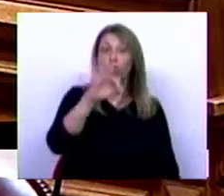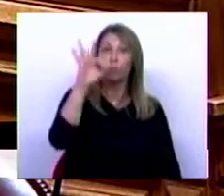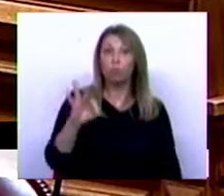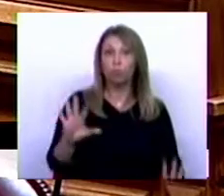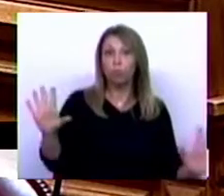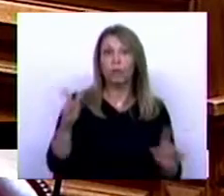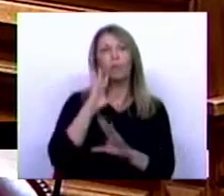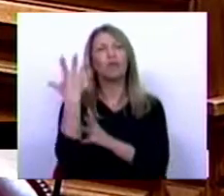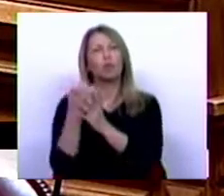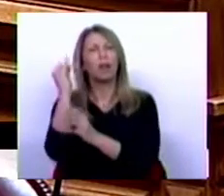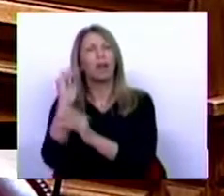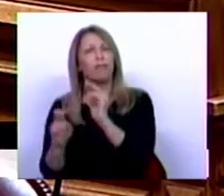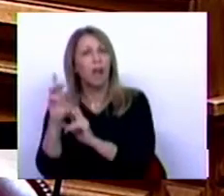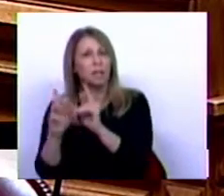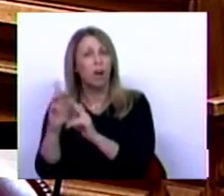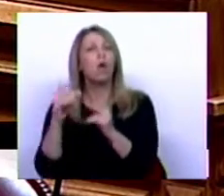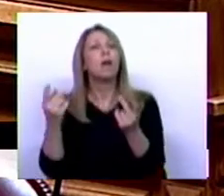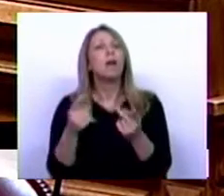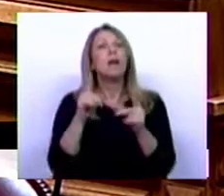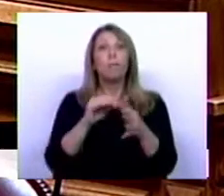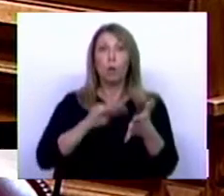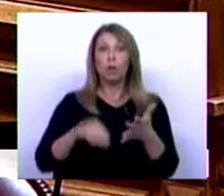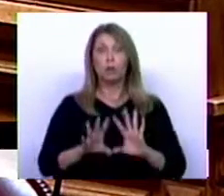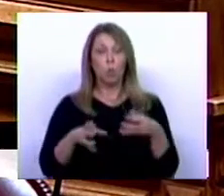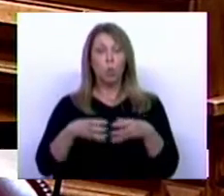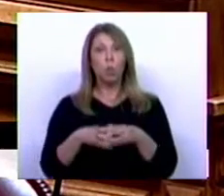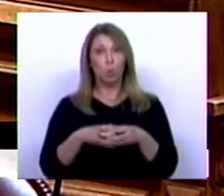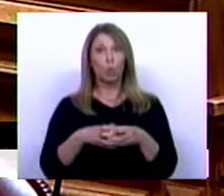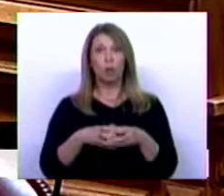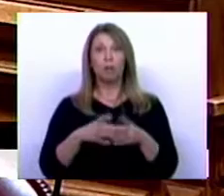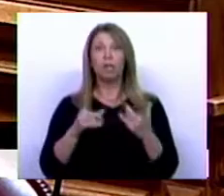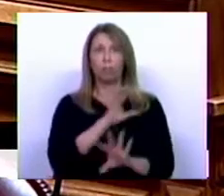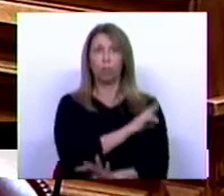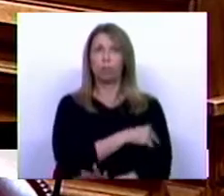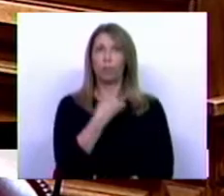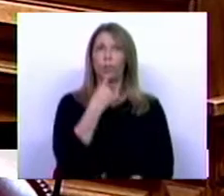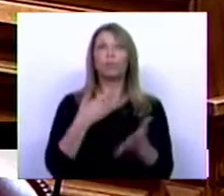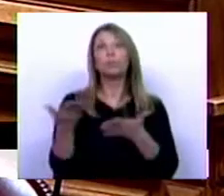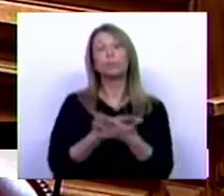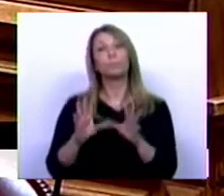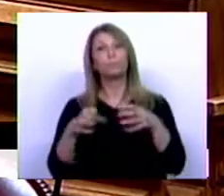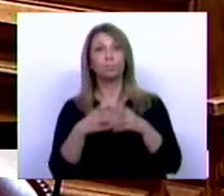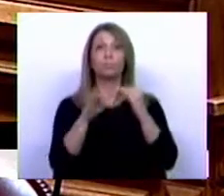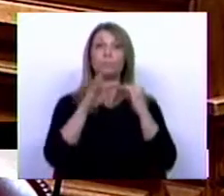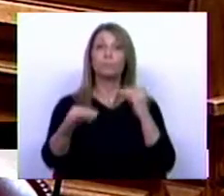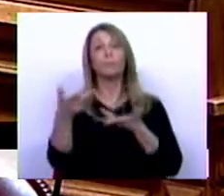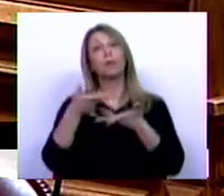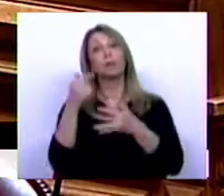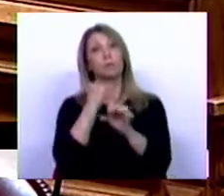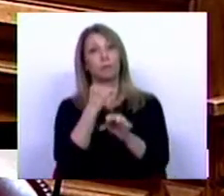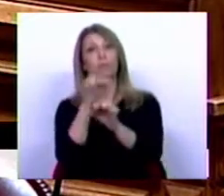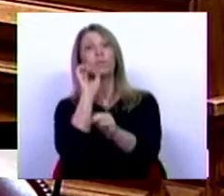os fatores de inflação. E, portanto, a contratação coletiva é um instrumento poderosíssimo de negociação coletiva, de estabilidade das relações do trabalho, de